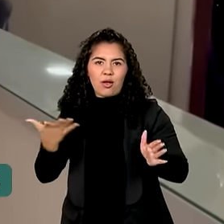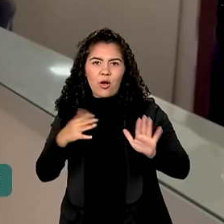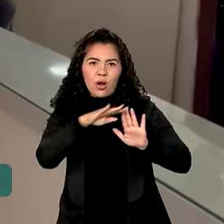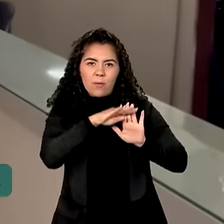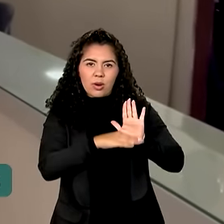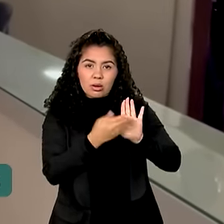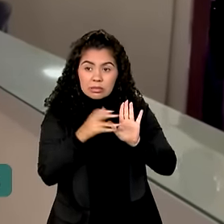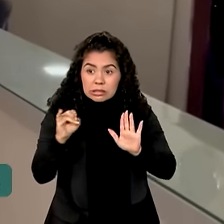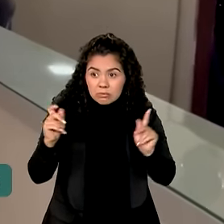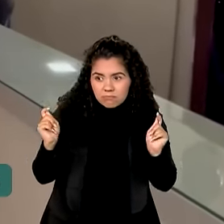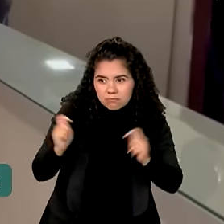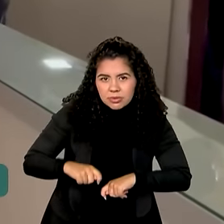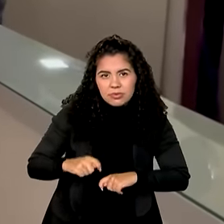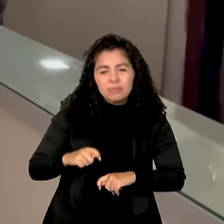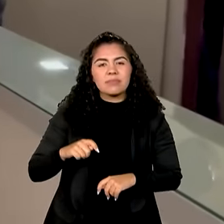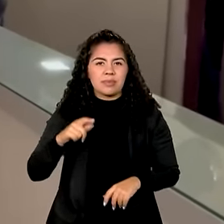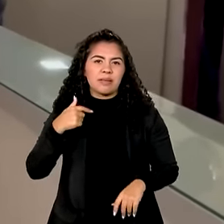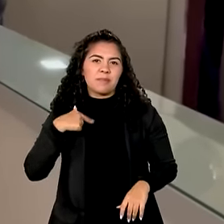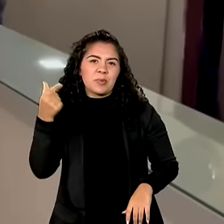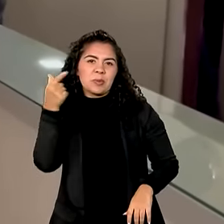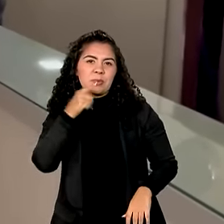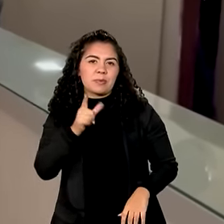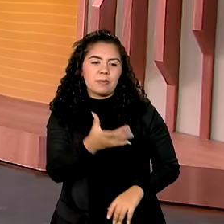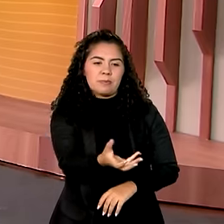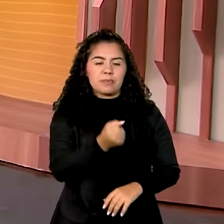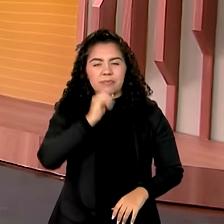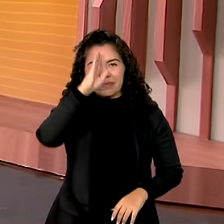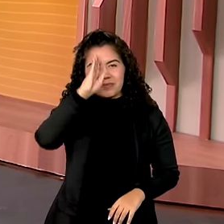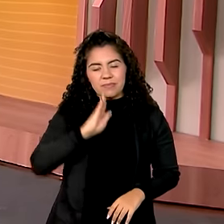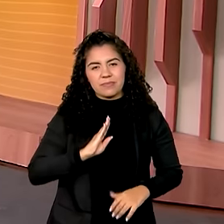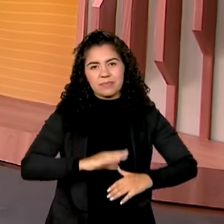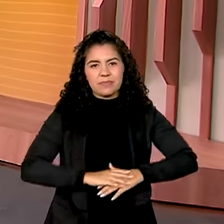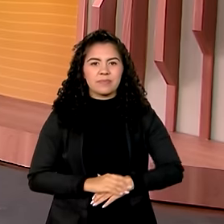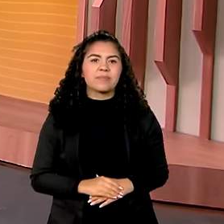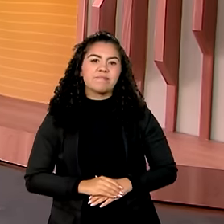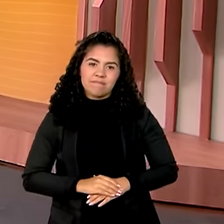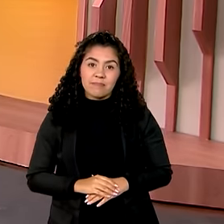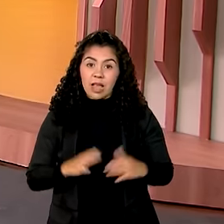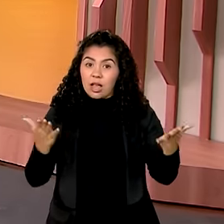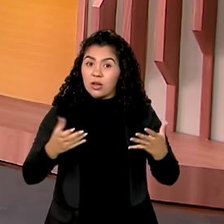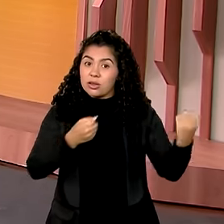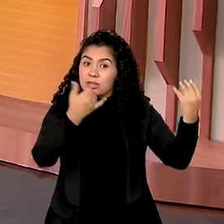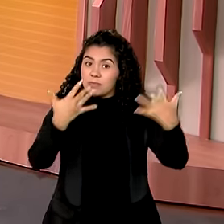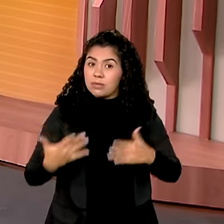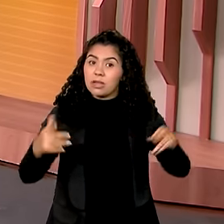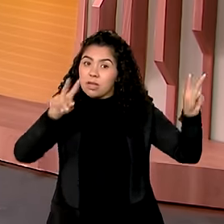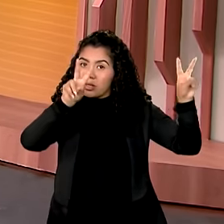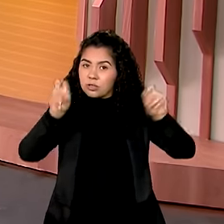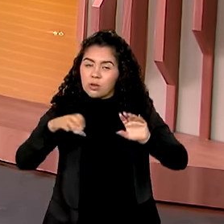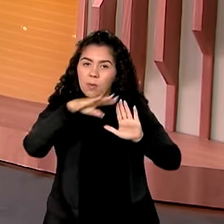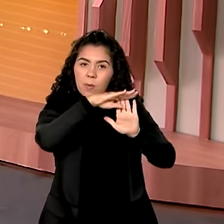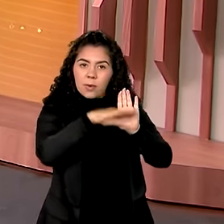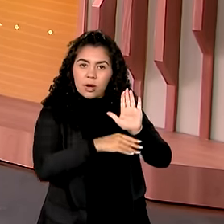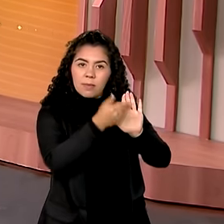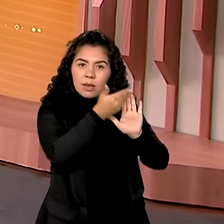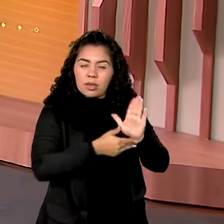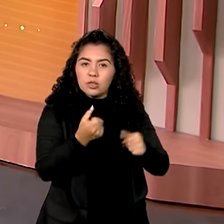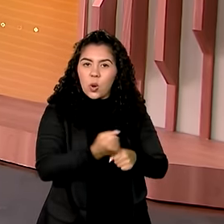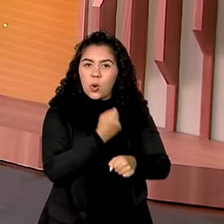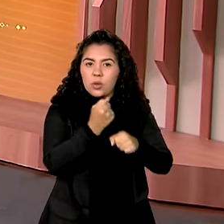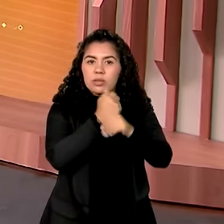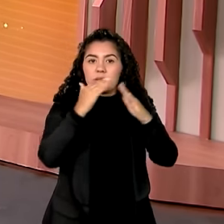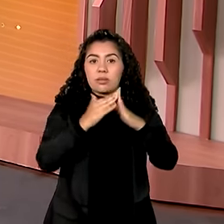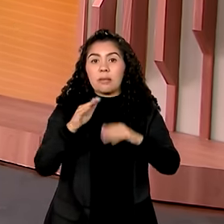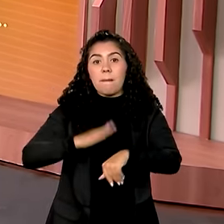vai ser mais um remédio da Farmácia Popular que eu vou adquirir. É isso aí. Vamos falar agora do Minha Casa Minha Vida. Mais de